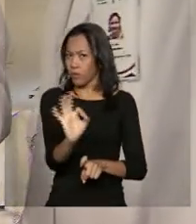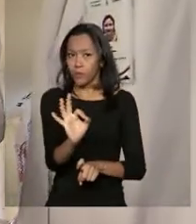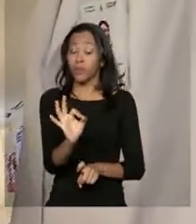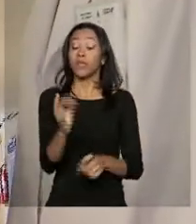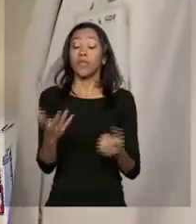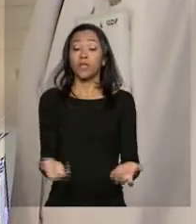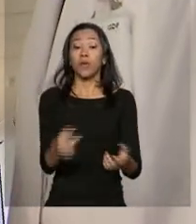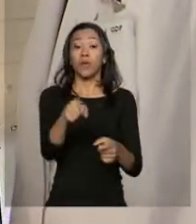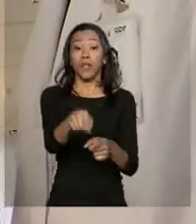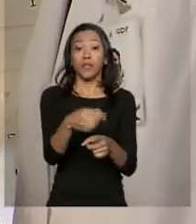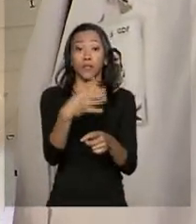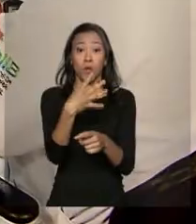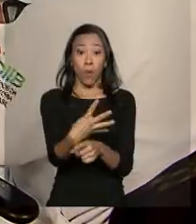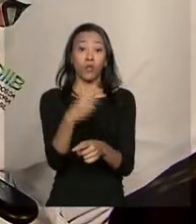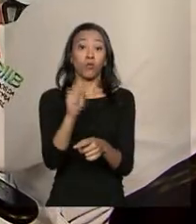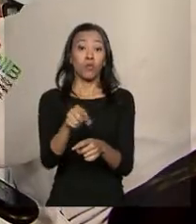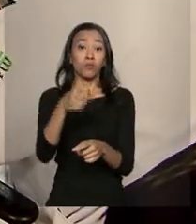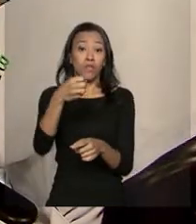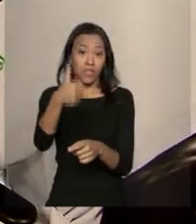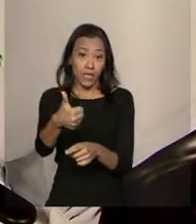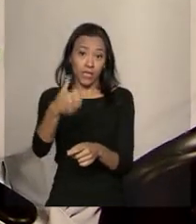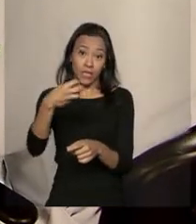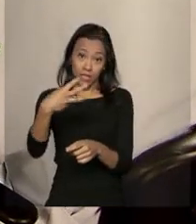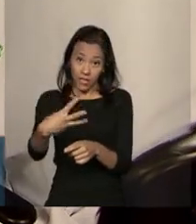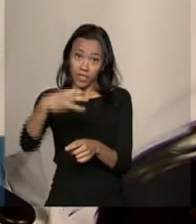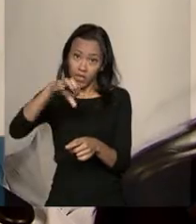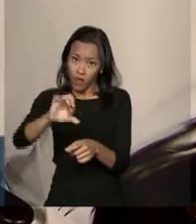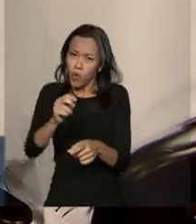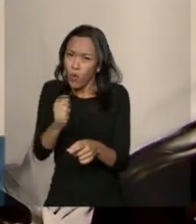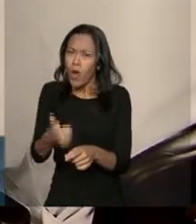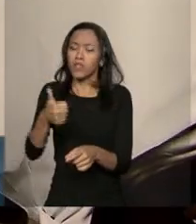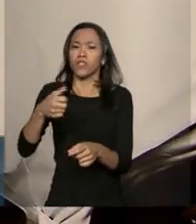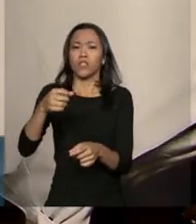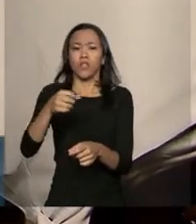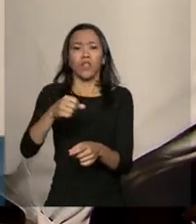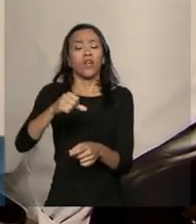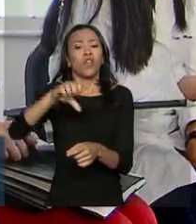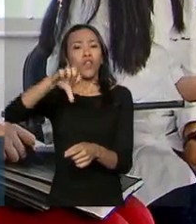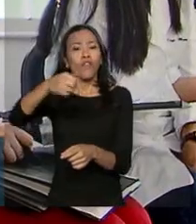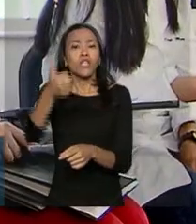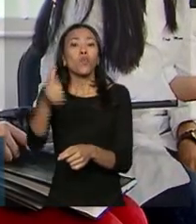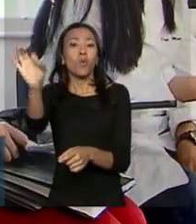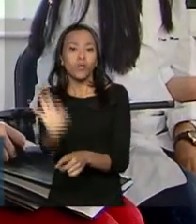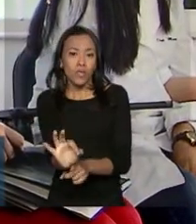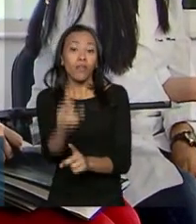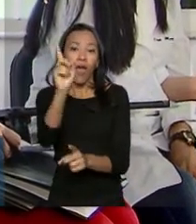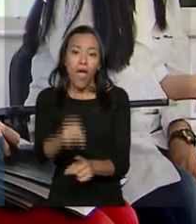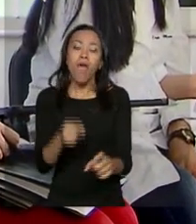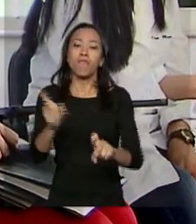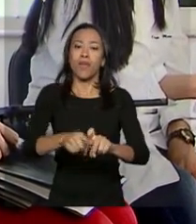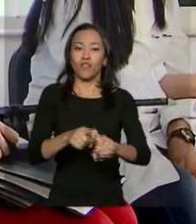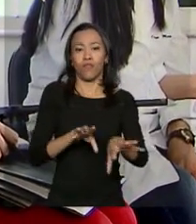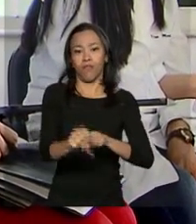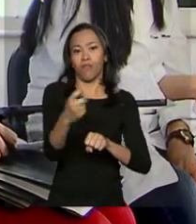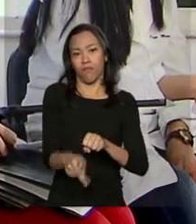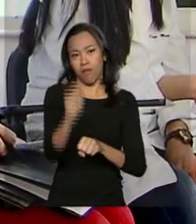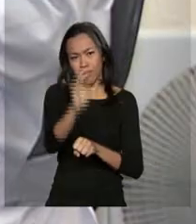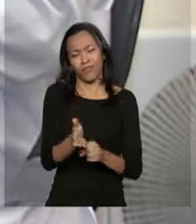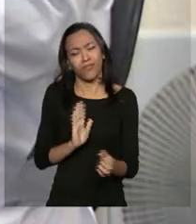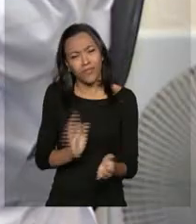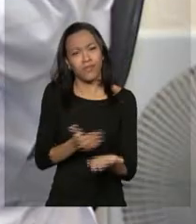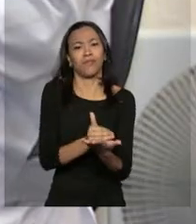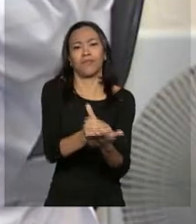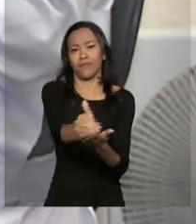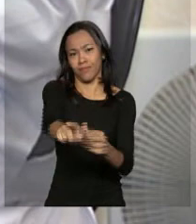.139 vagas, quase 91%, foi ocupada por médicos formados no Brasil que já estão trabalhando.